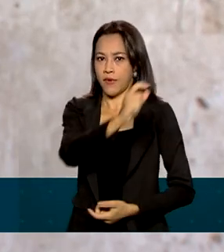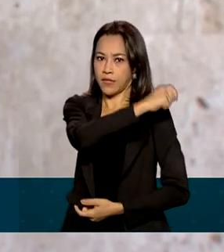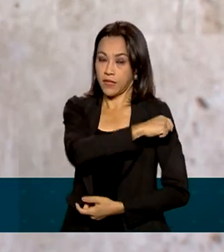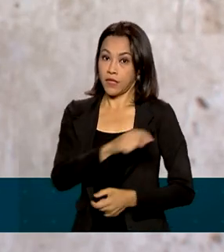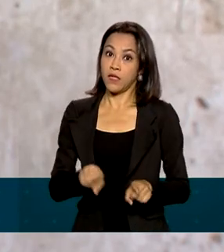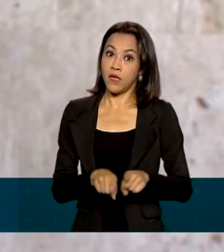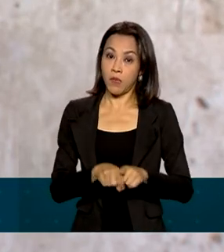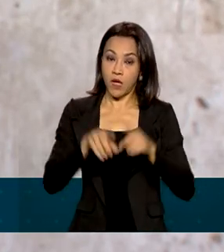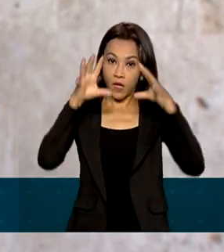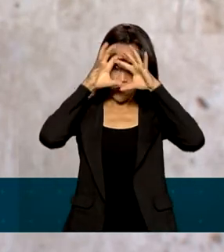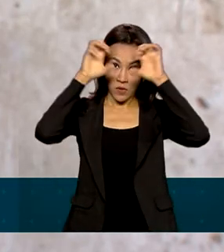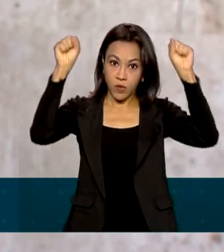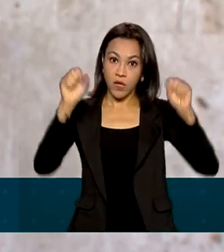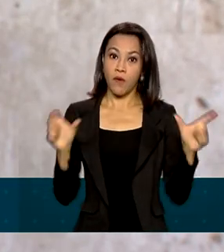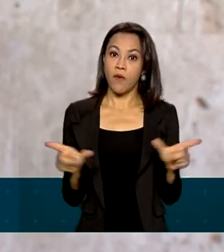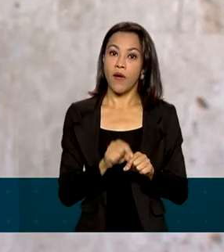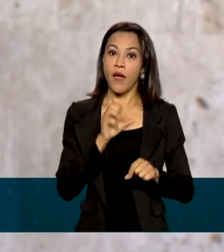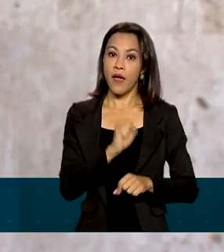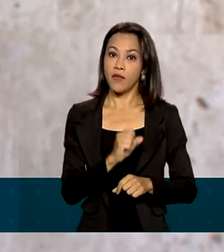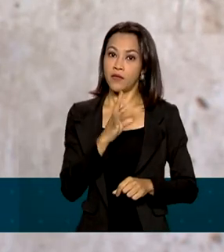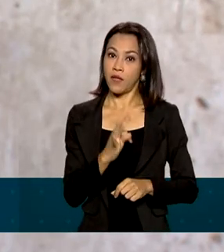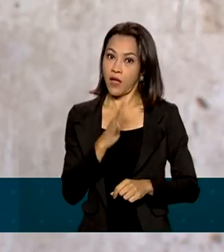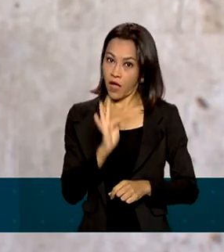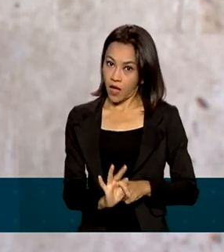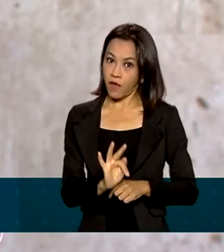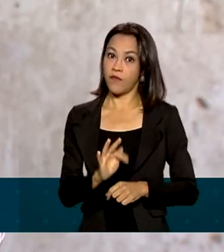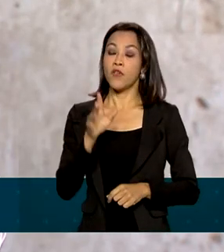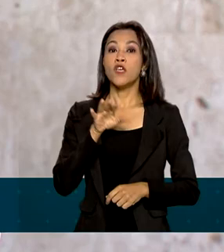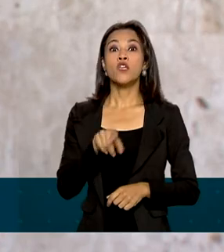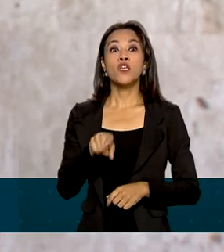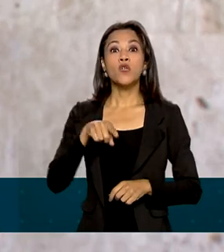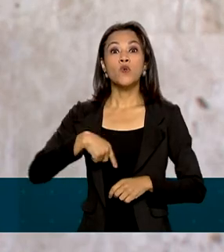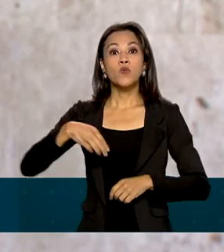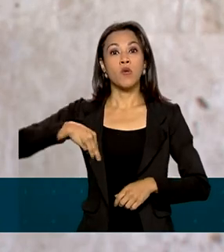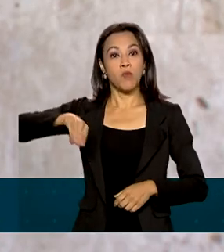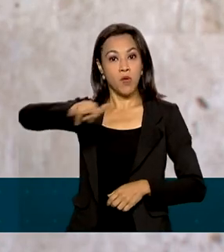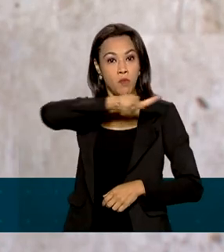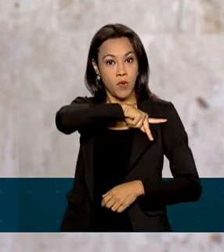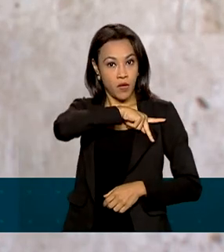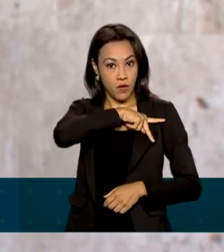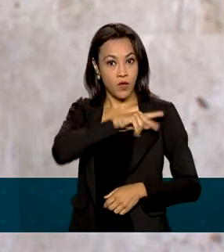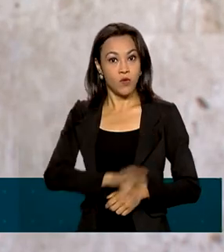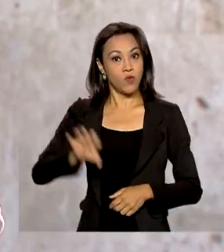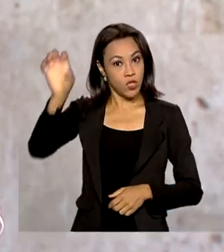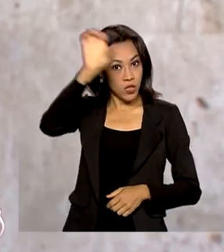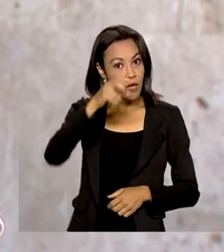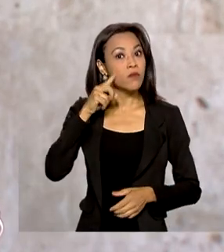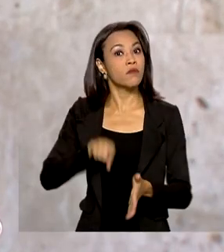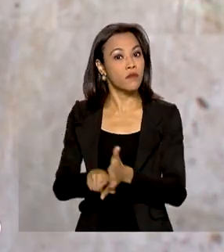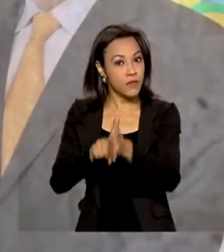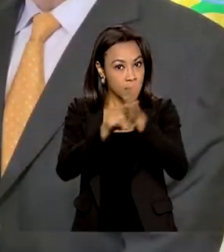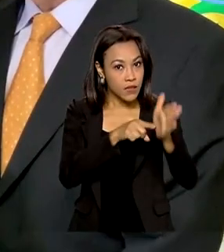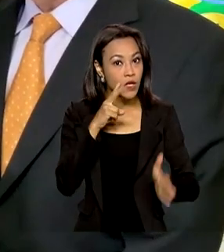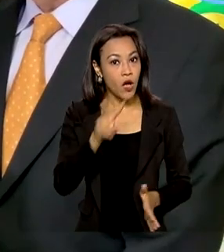determinou que os ministérios públicos regionais fiscalizem a imunização pediátrica. Vamos ouvir.